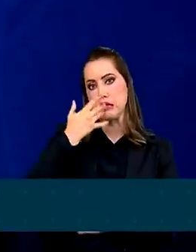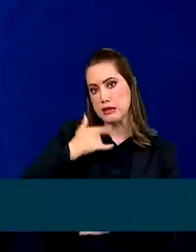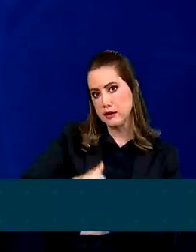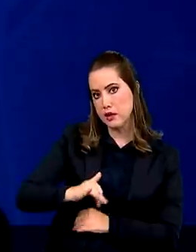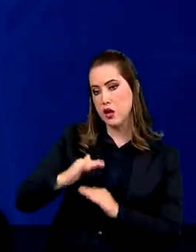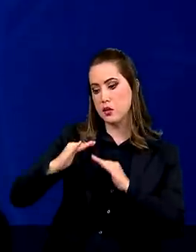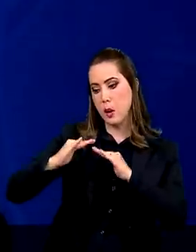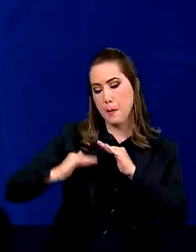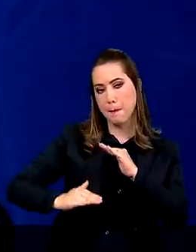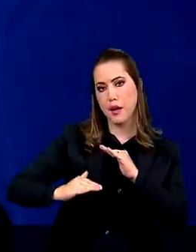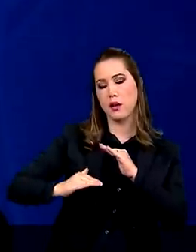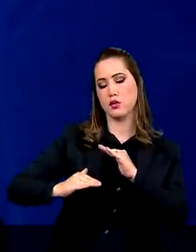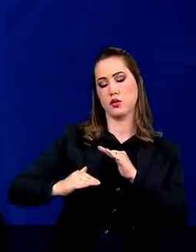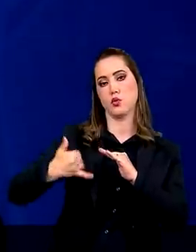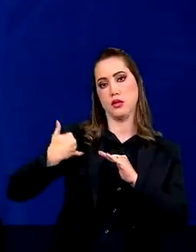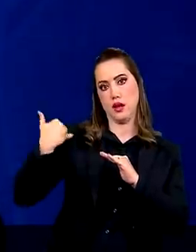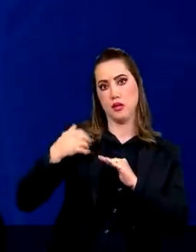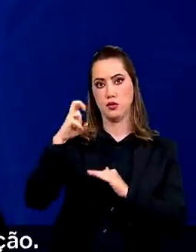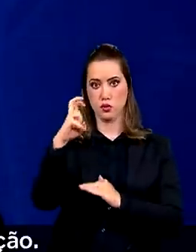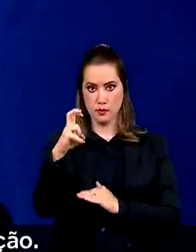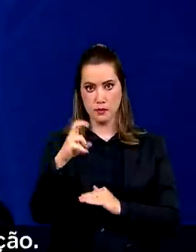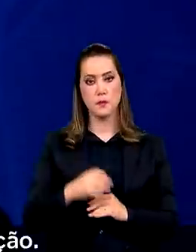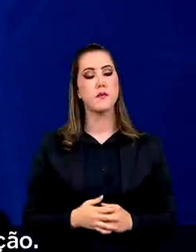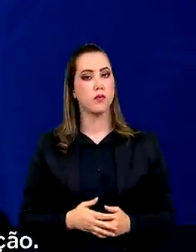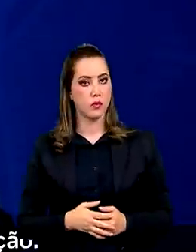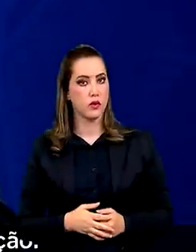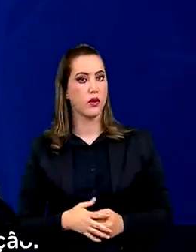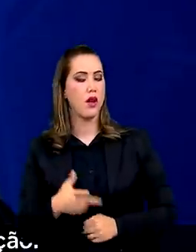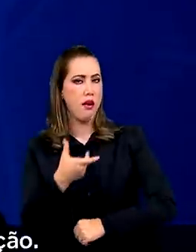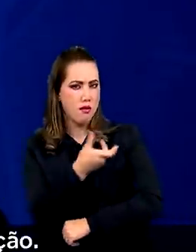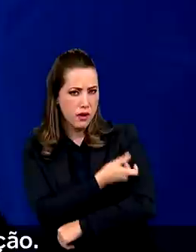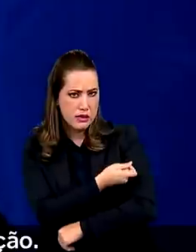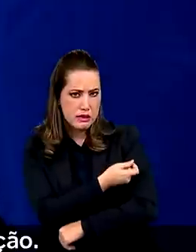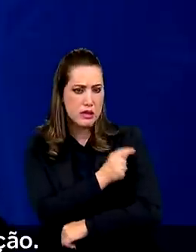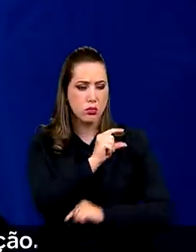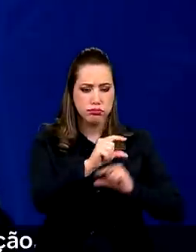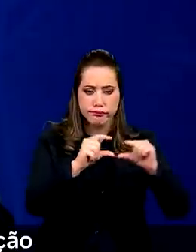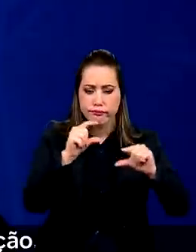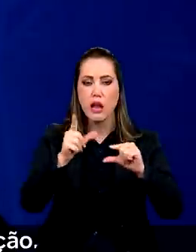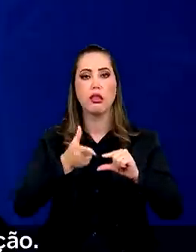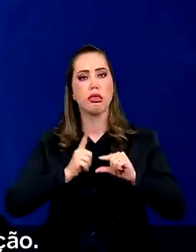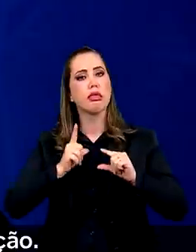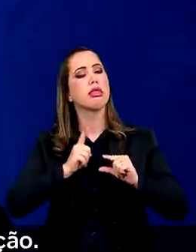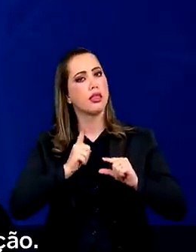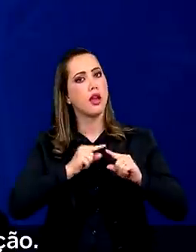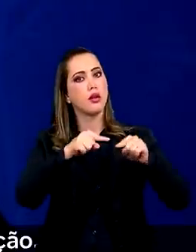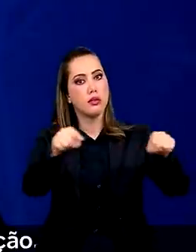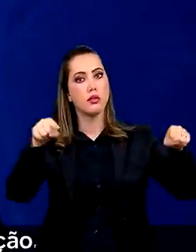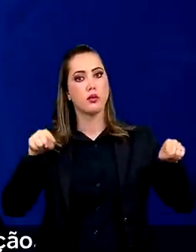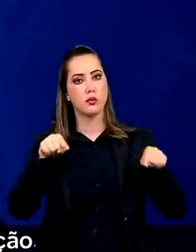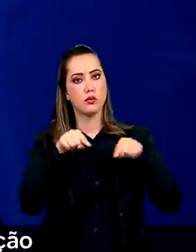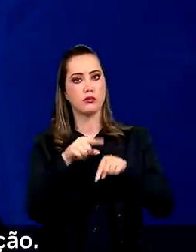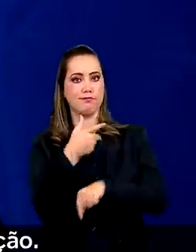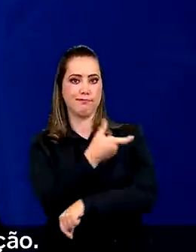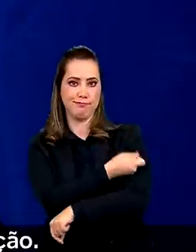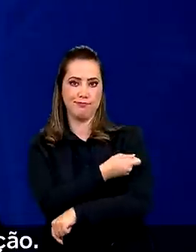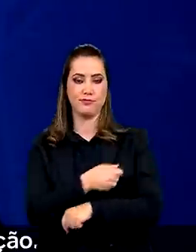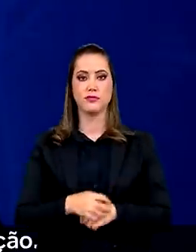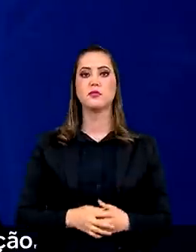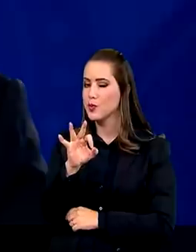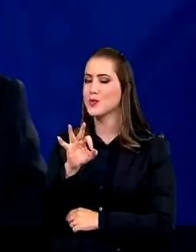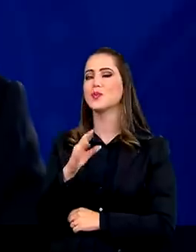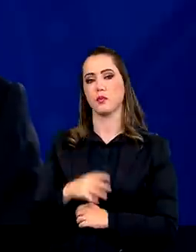crianças abaixo de 5 anos. As vacinas continuam disponíveis nos postos de